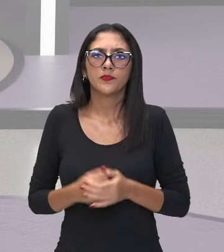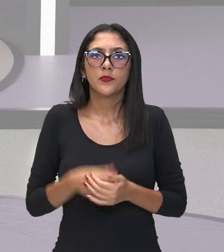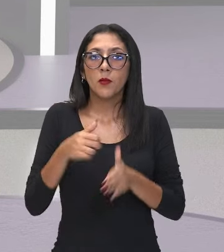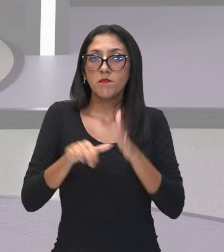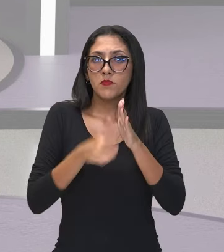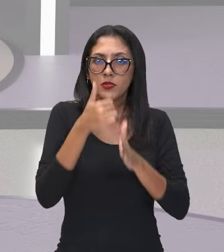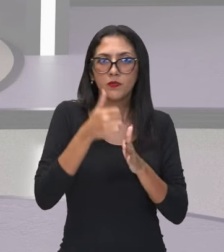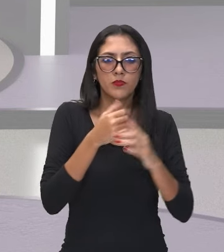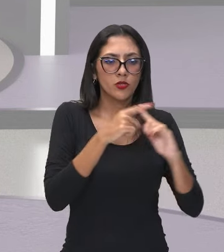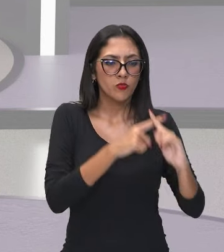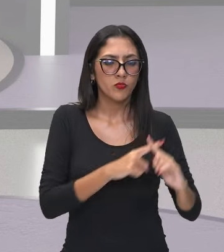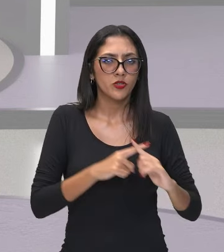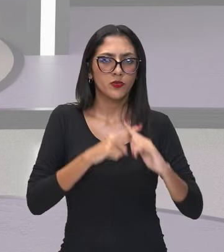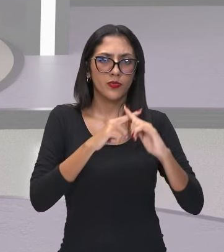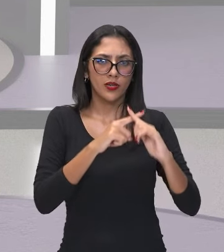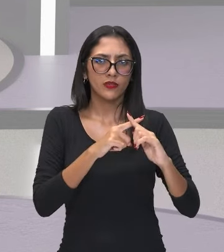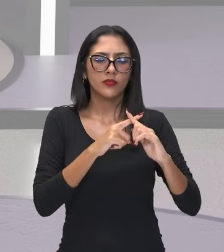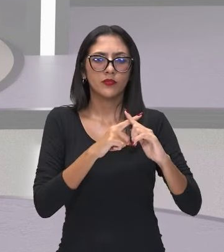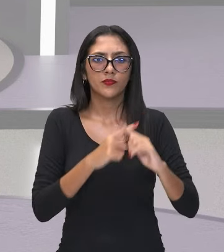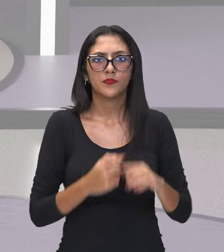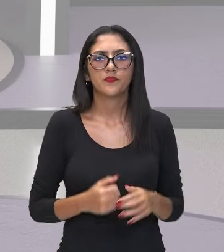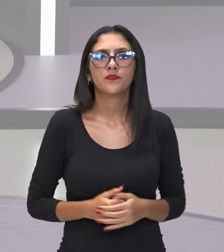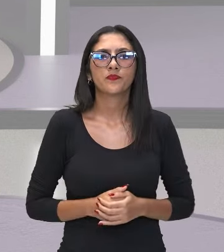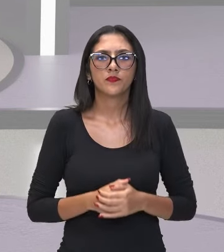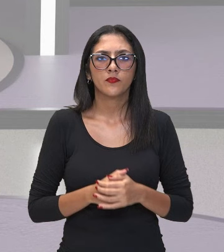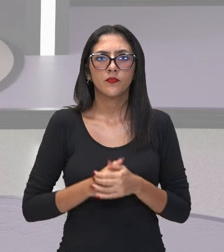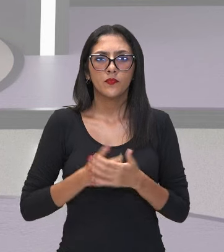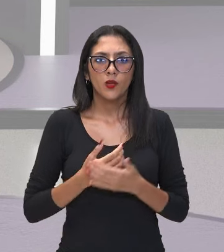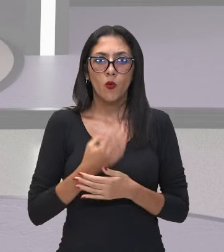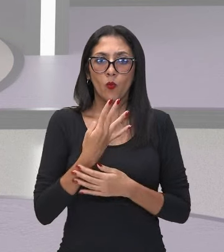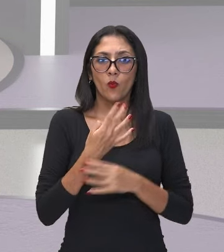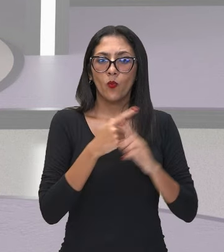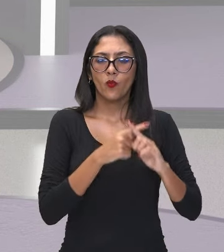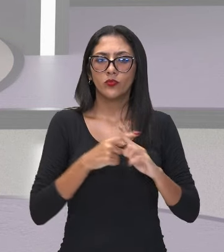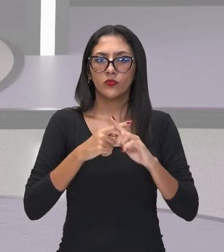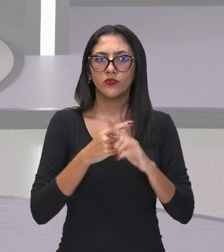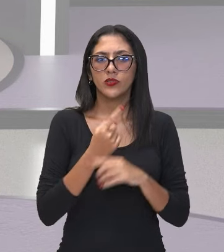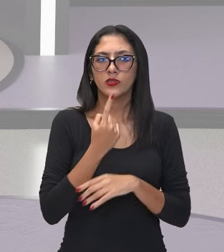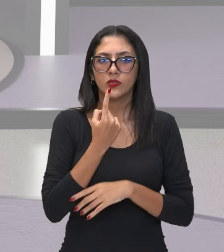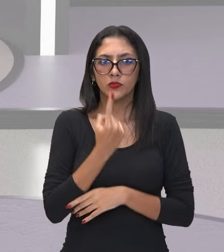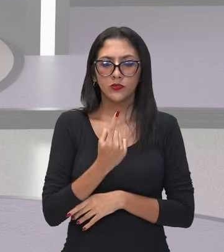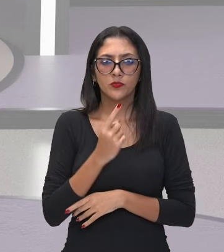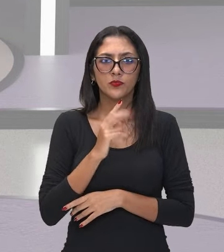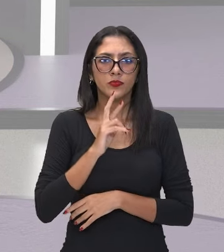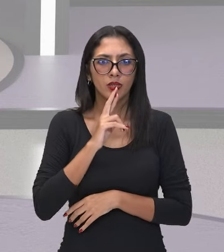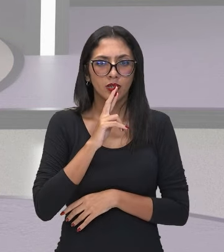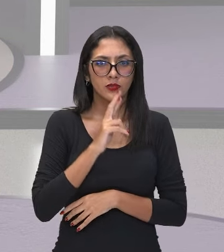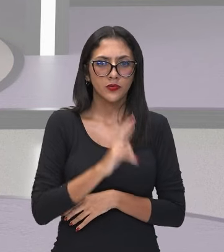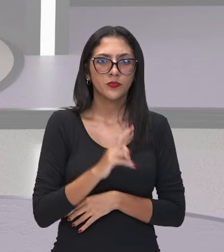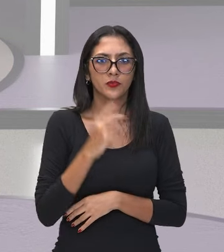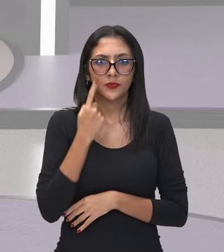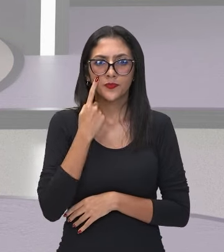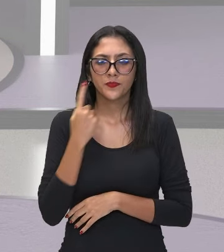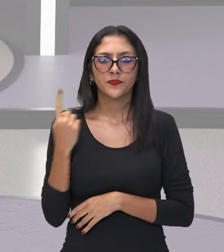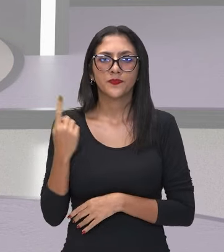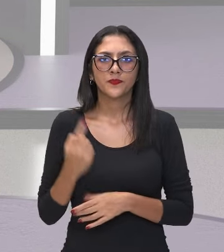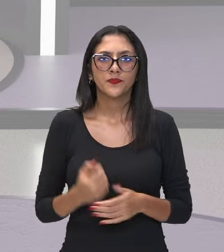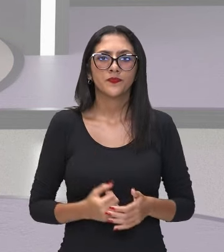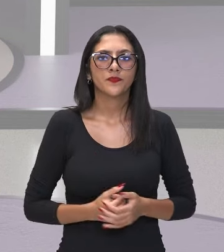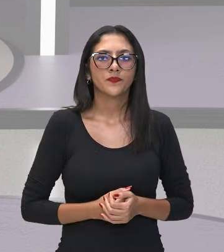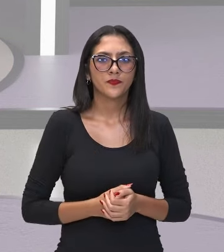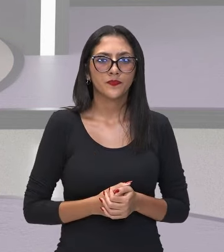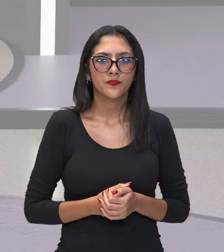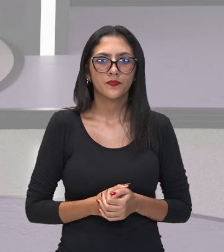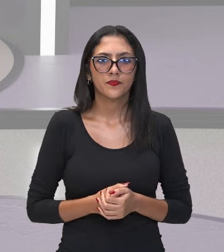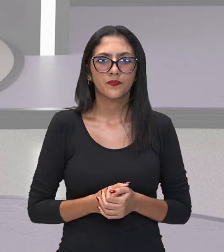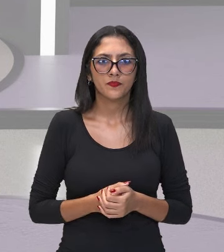a multiplicação. Então, 4 multiplicado por 1. Eu vou achar qual o valor. Acompanhe aí na sua tela. Eu vou